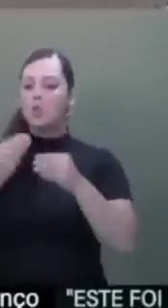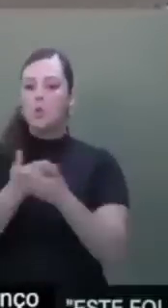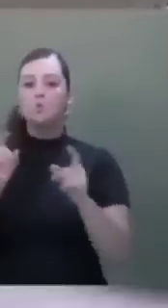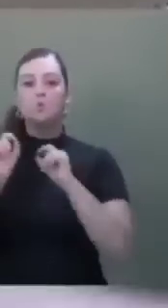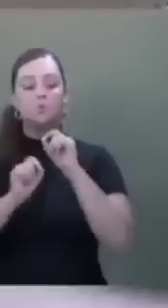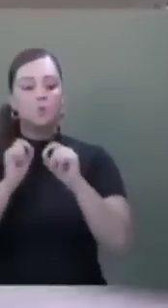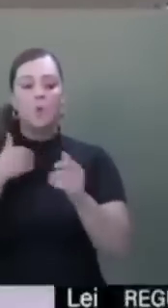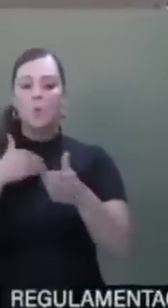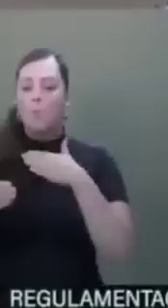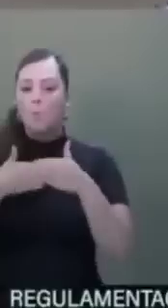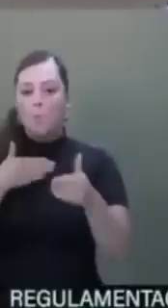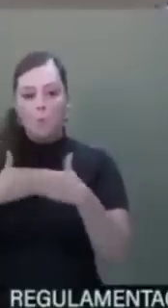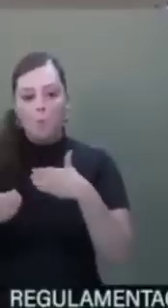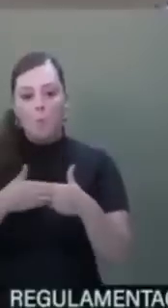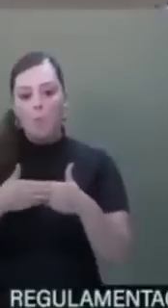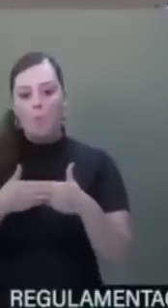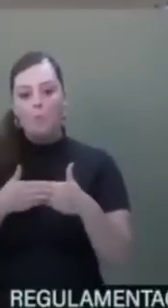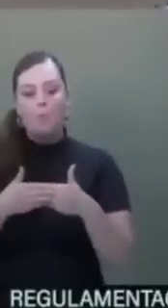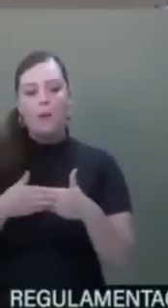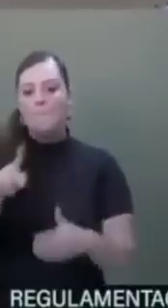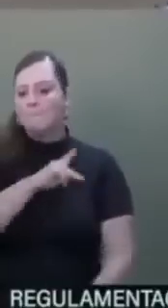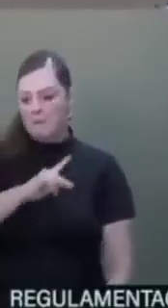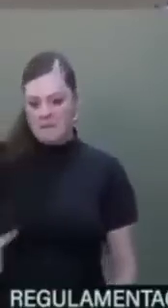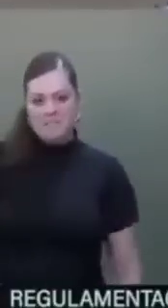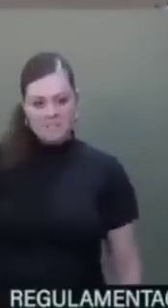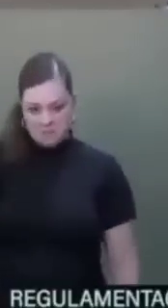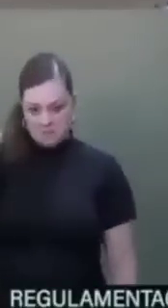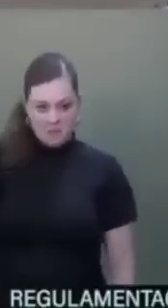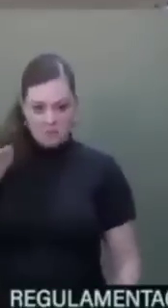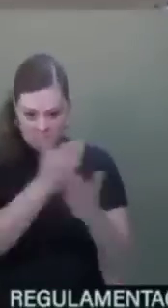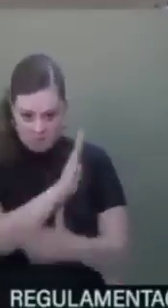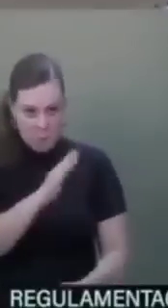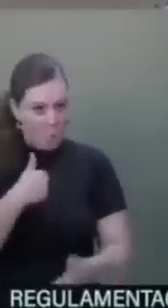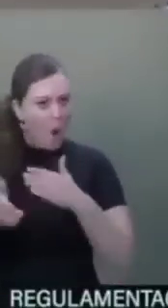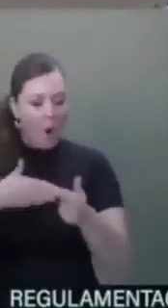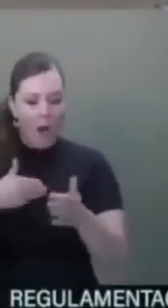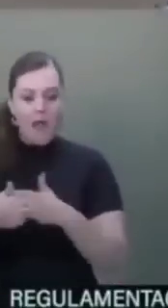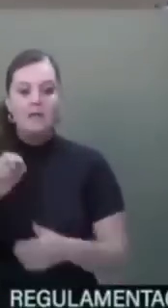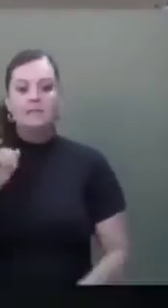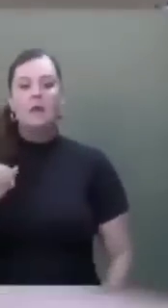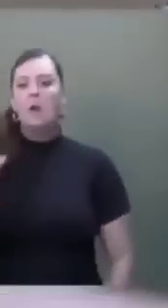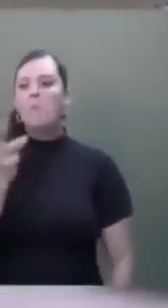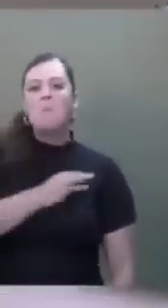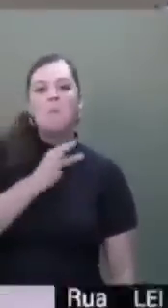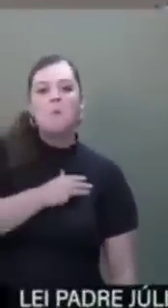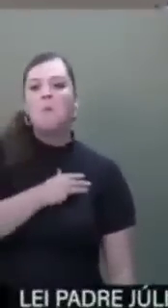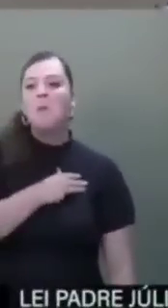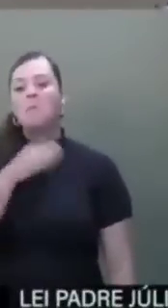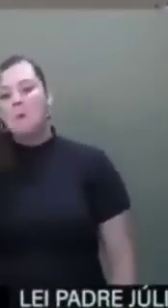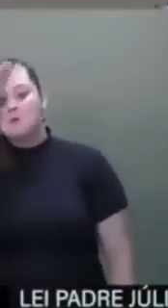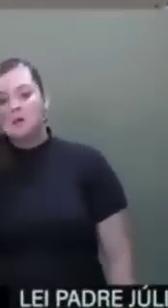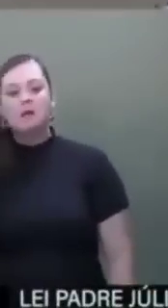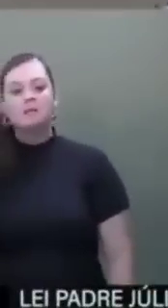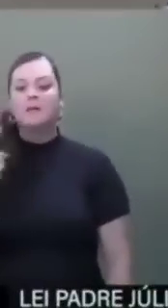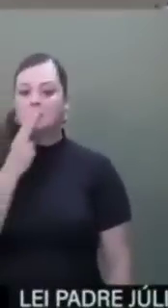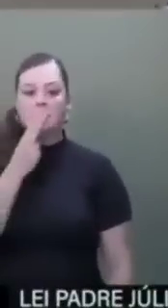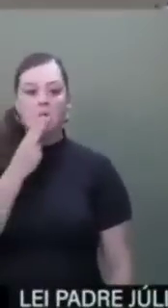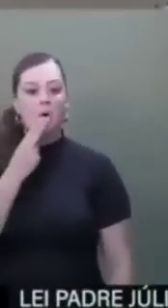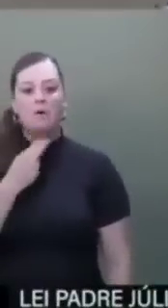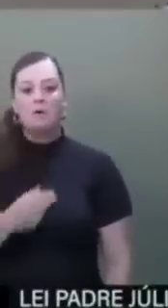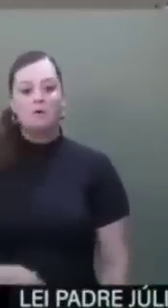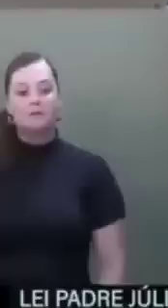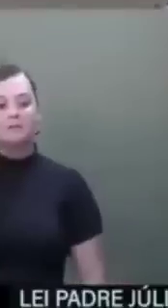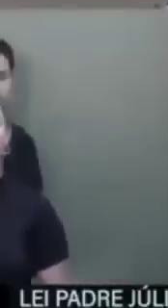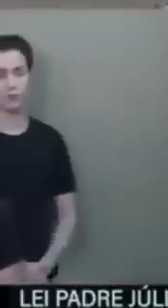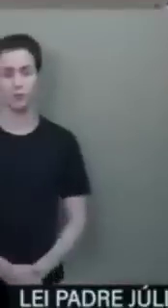que qualquer que tivesse sido o presidente da República eleito, se chamasse Lula, Bolsonaro, Ciro Gomes, Simone Tebbit, Saurea